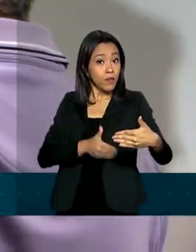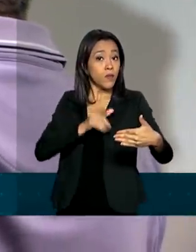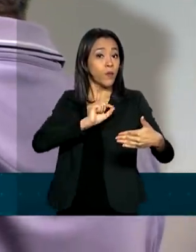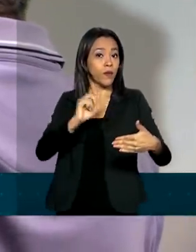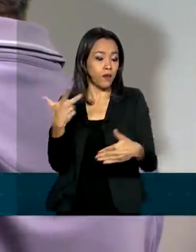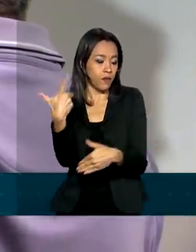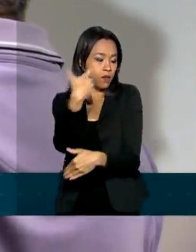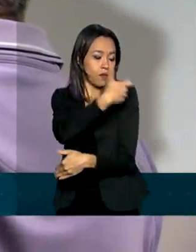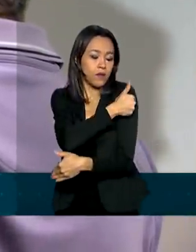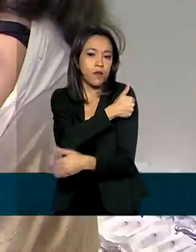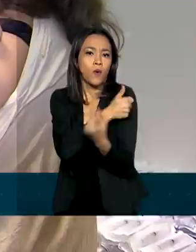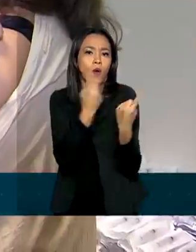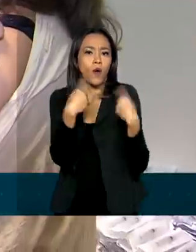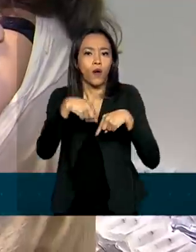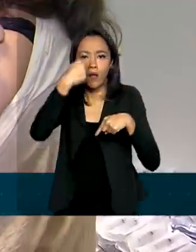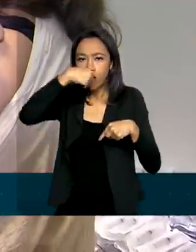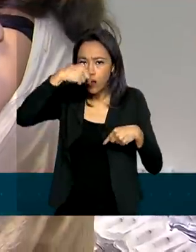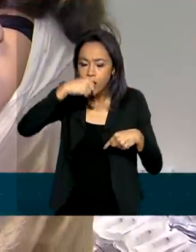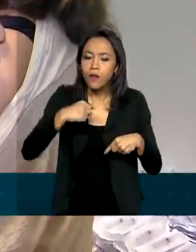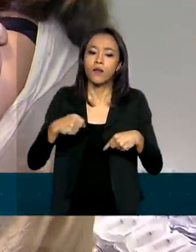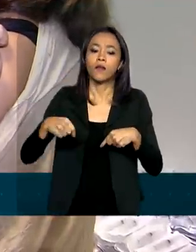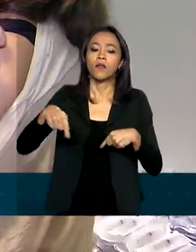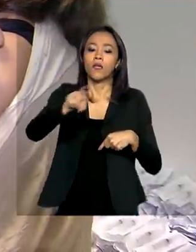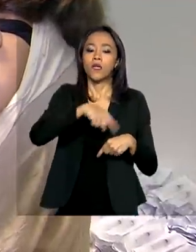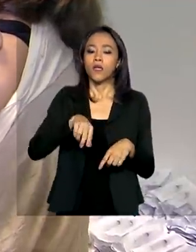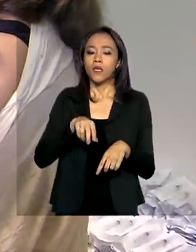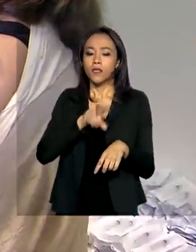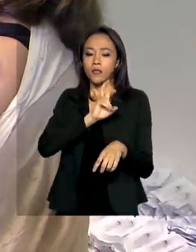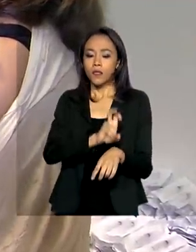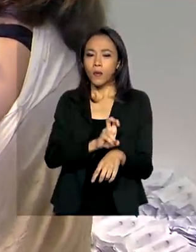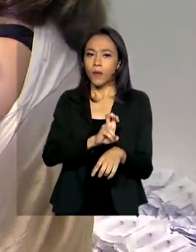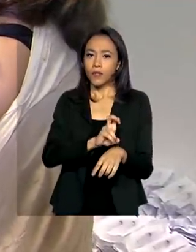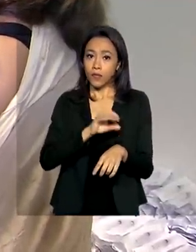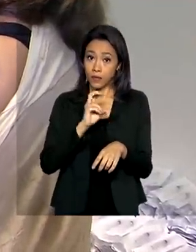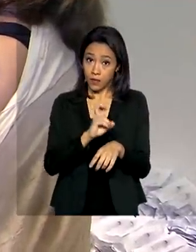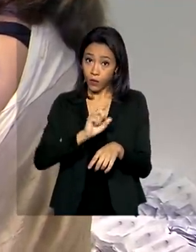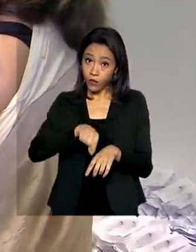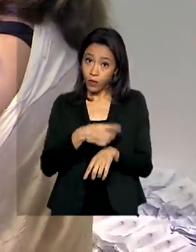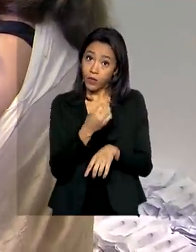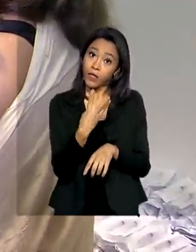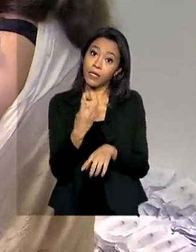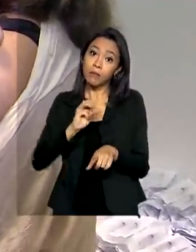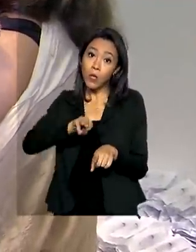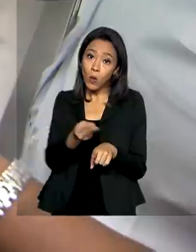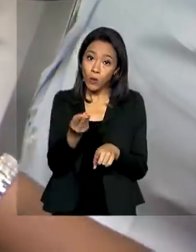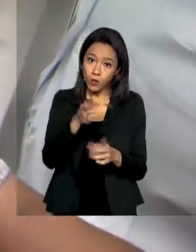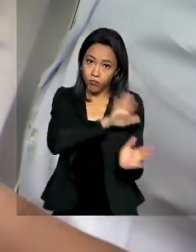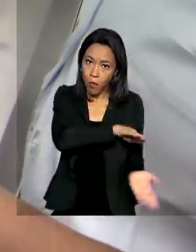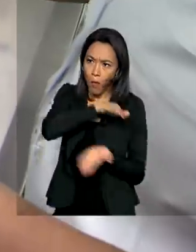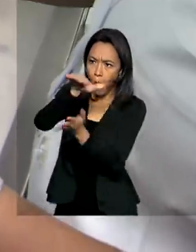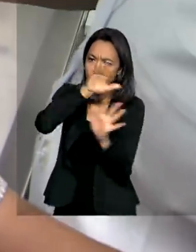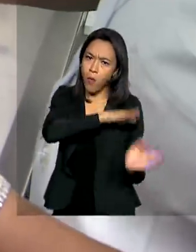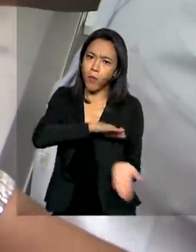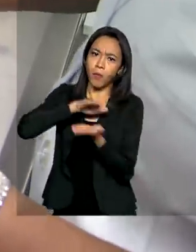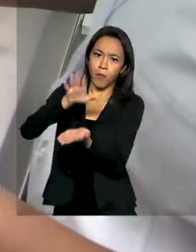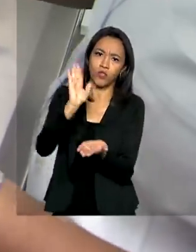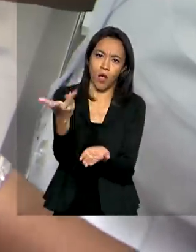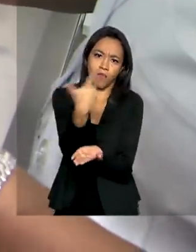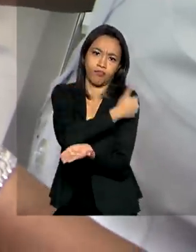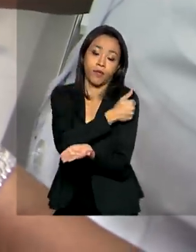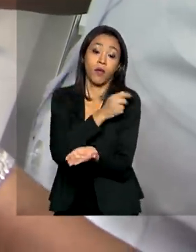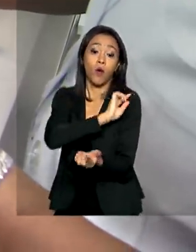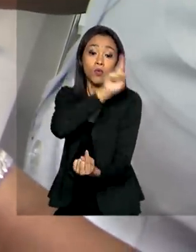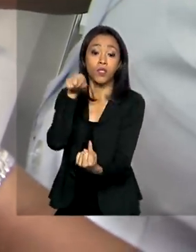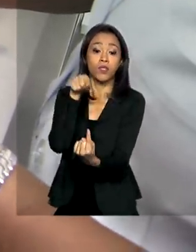vacinação contra a gripe. 55,3 milhões de doses já foram distribuídas. A meta é vacinar